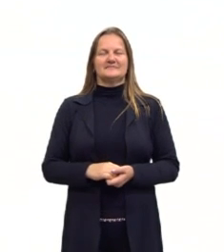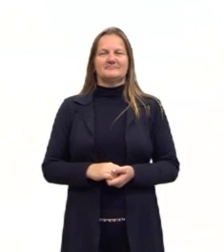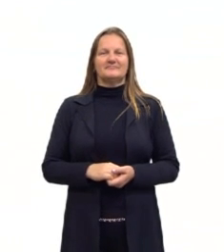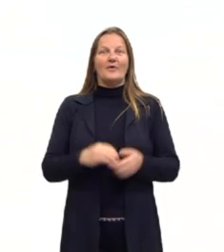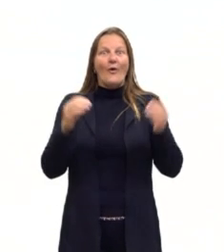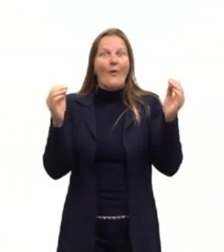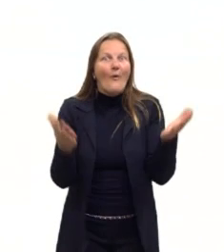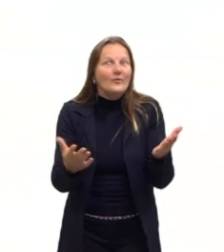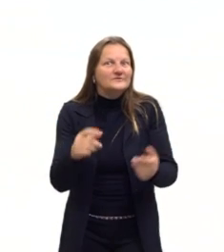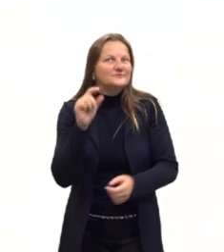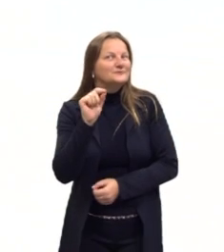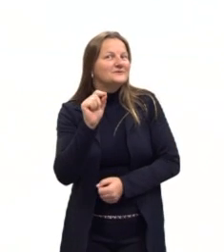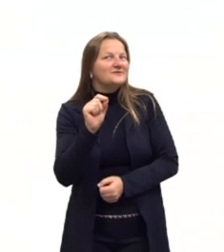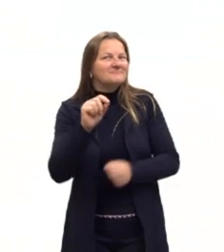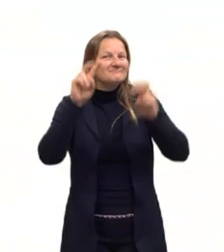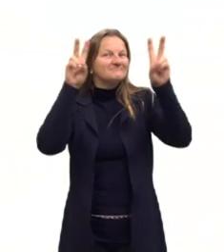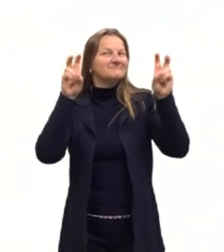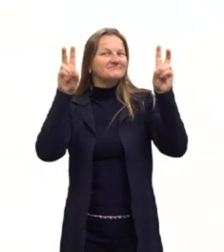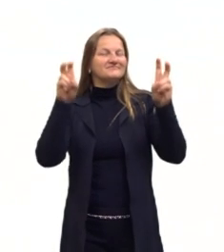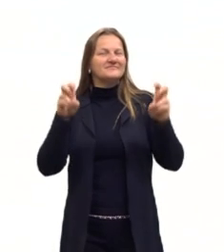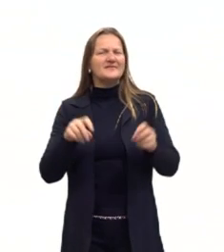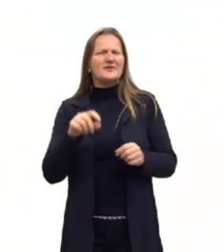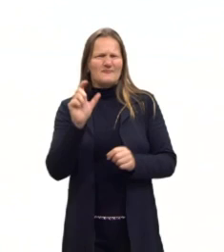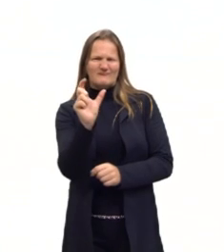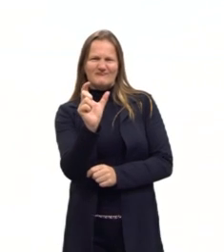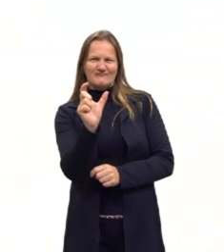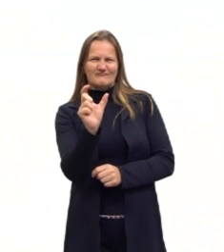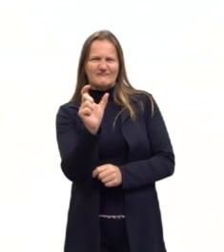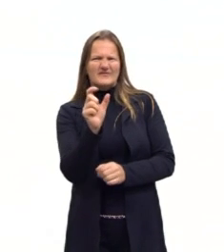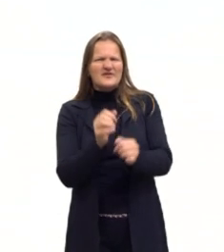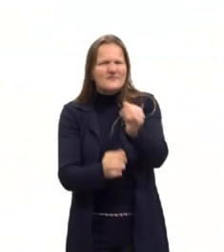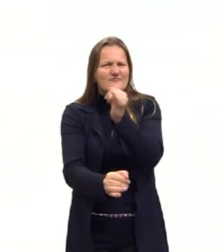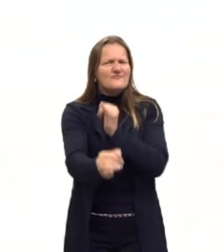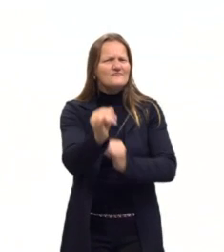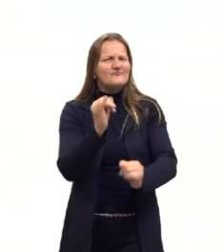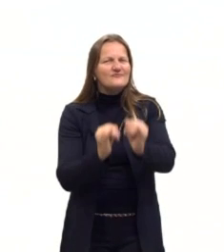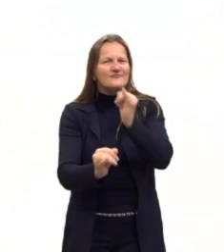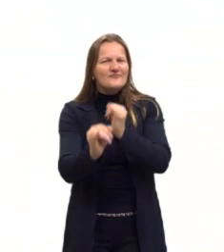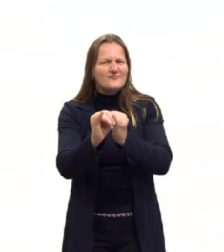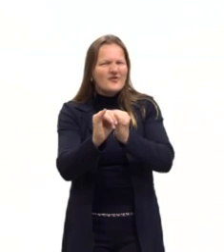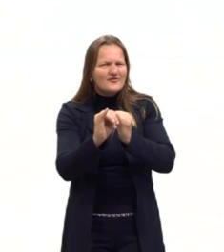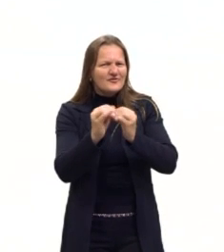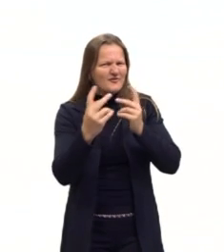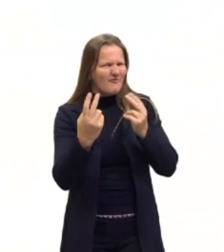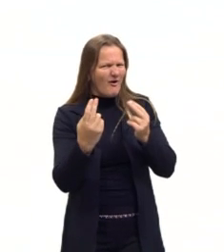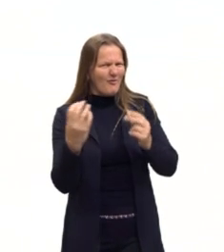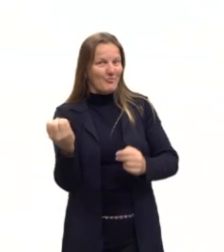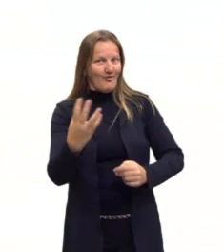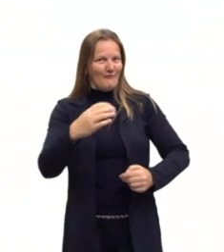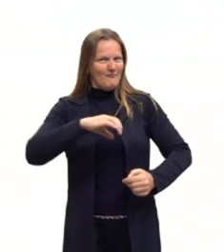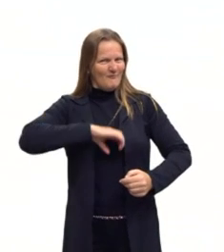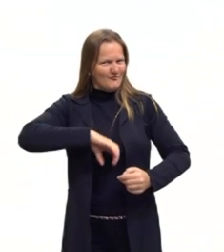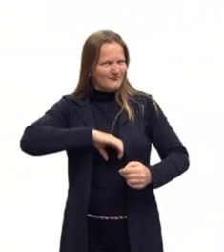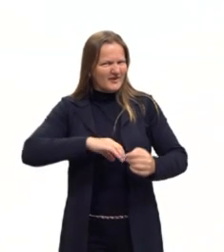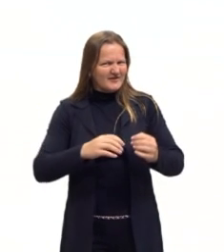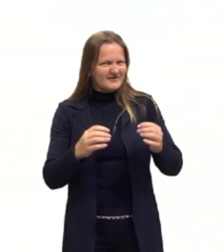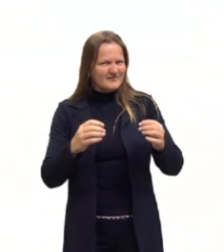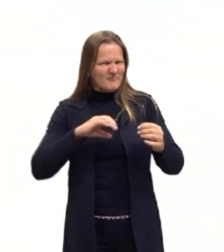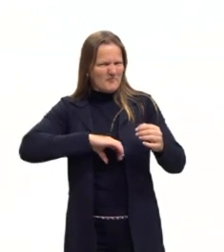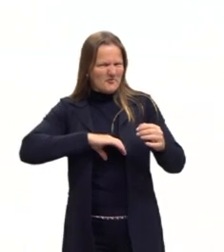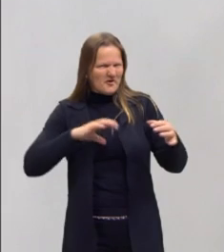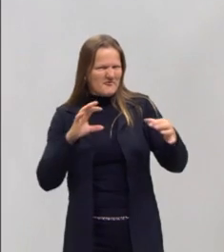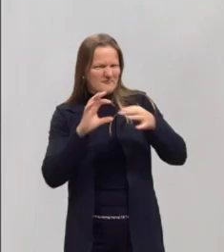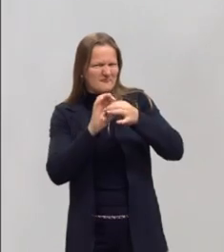Hoje ela tem como título Internetês, o novo português. A gente vai falar um pouquinho